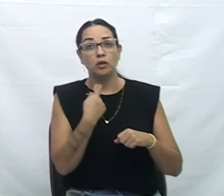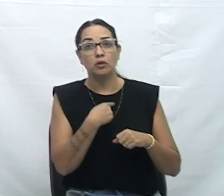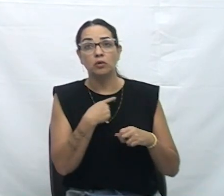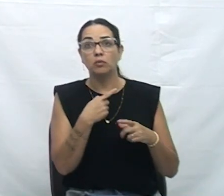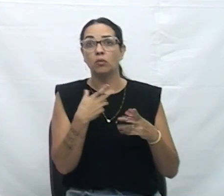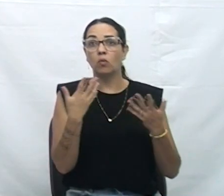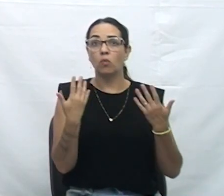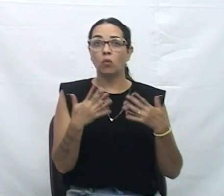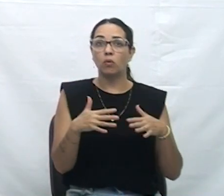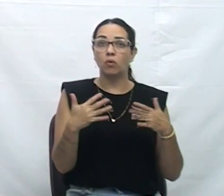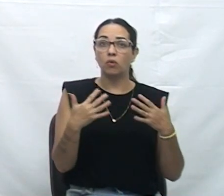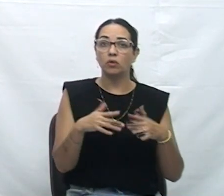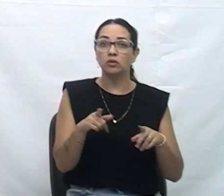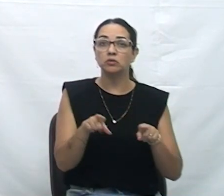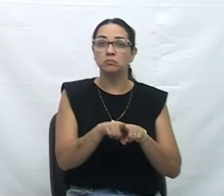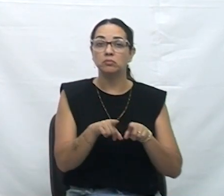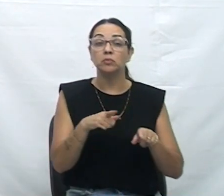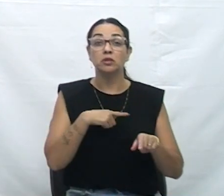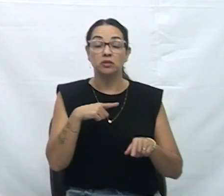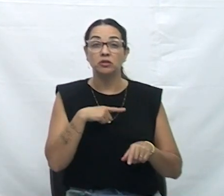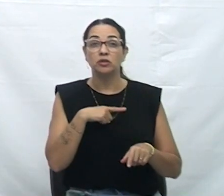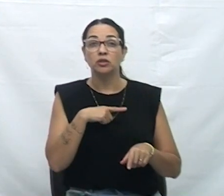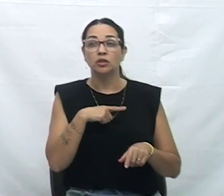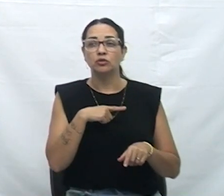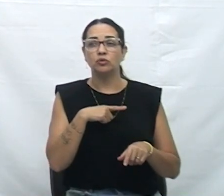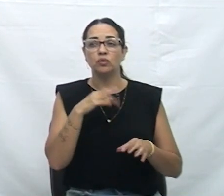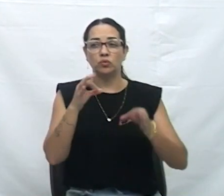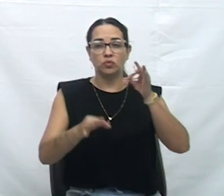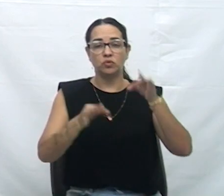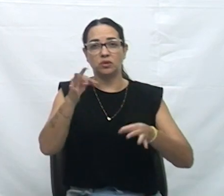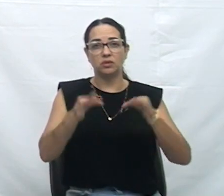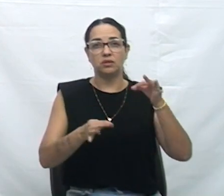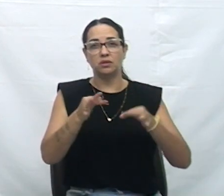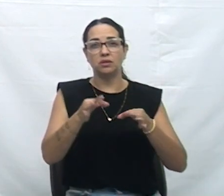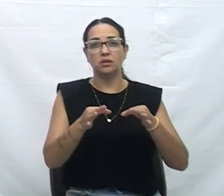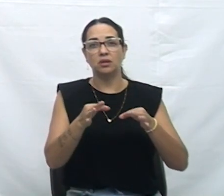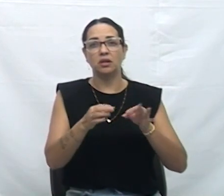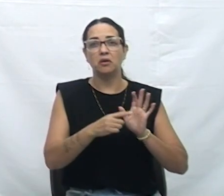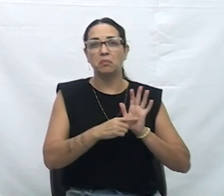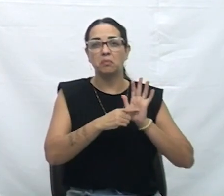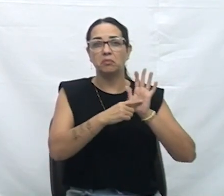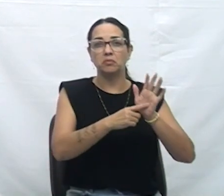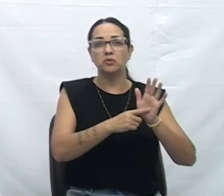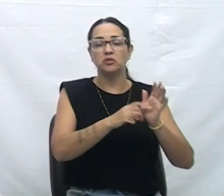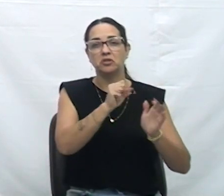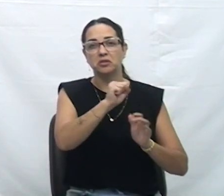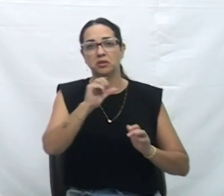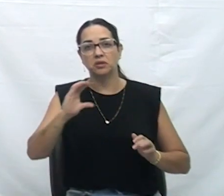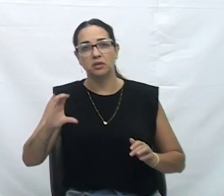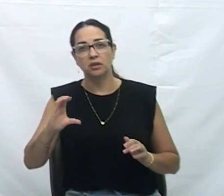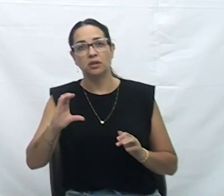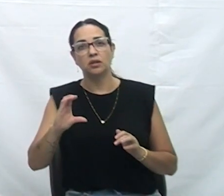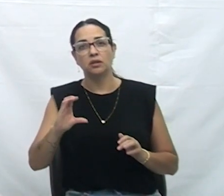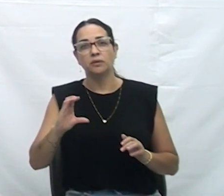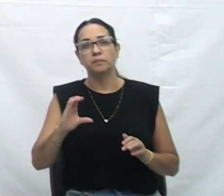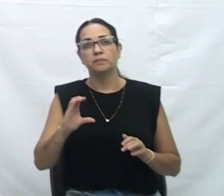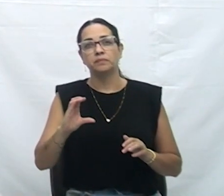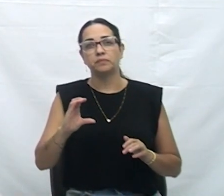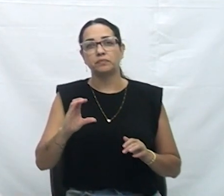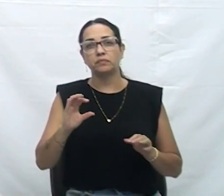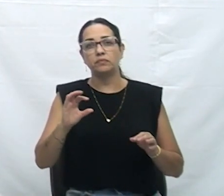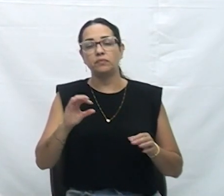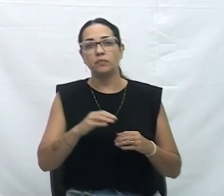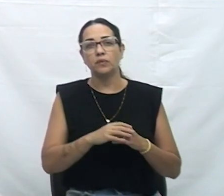juízes e alguns representantes de Santa Catarina, do Tribunal de Justiça, e também colocaram como